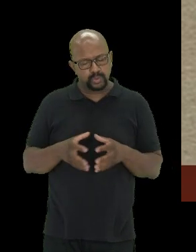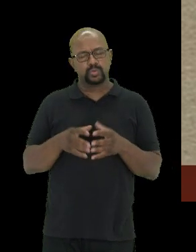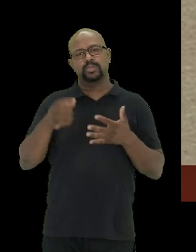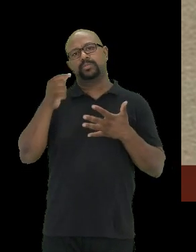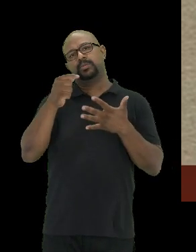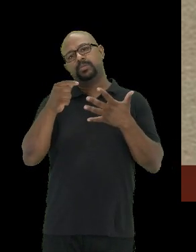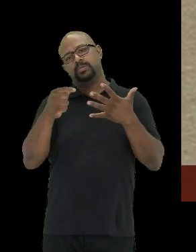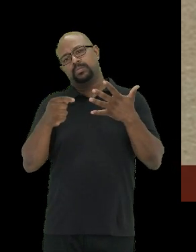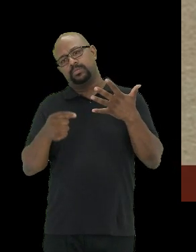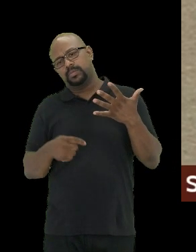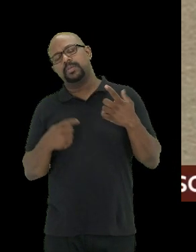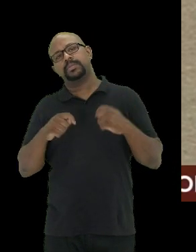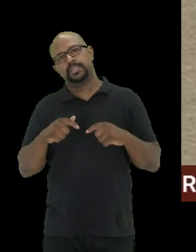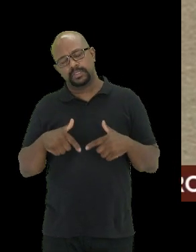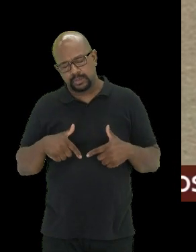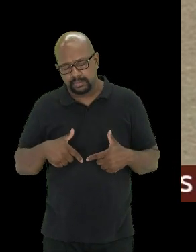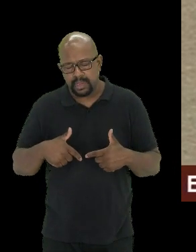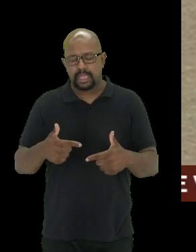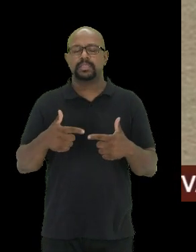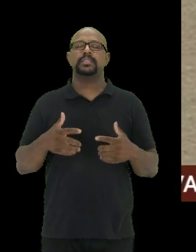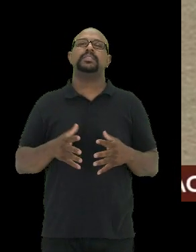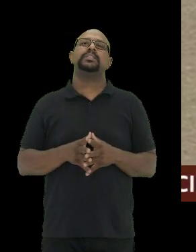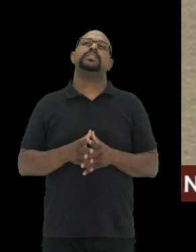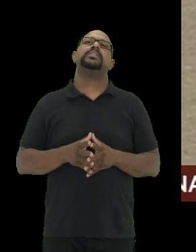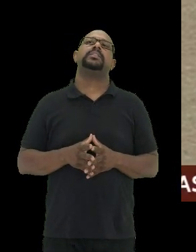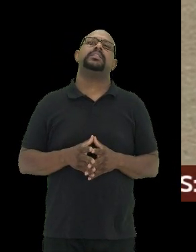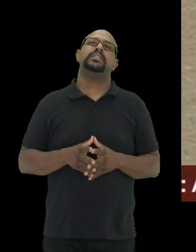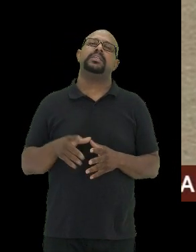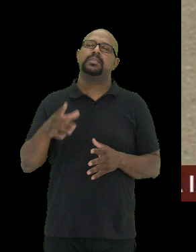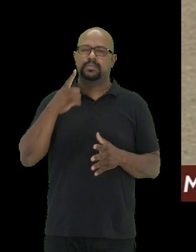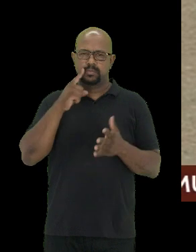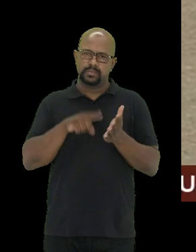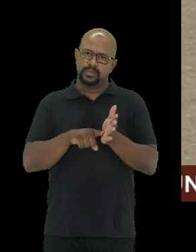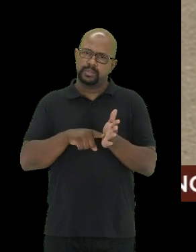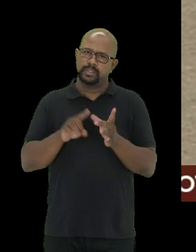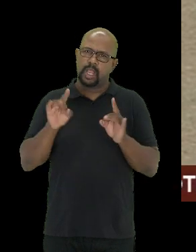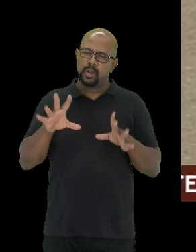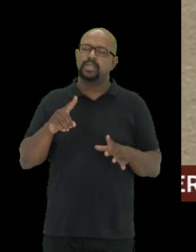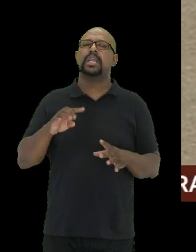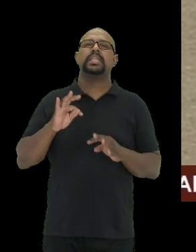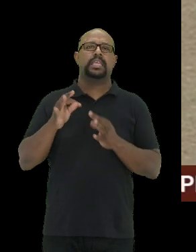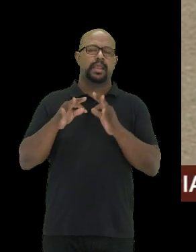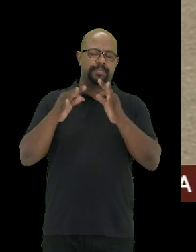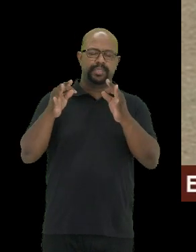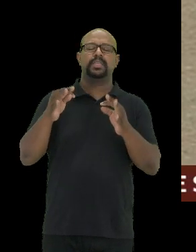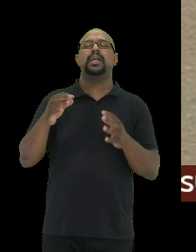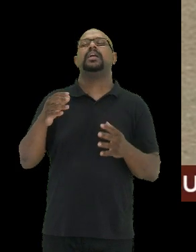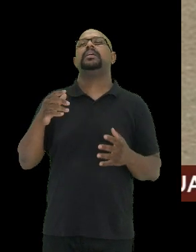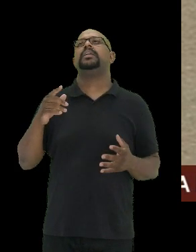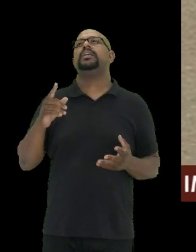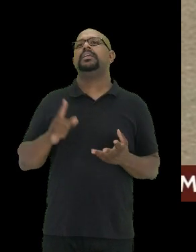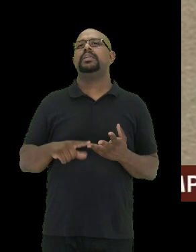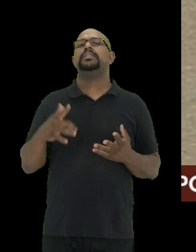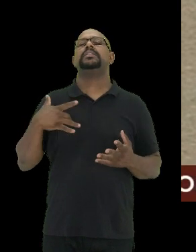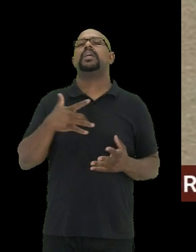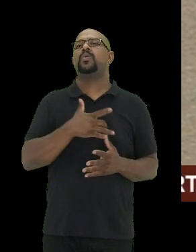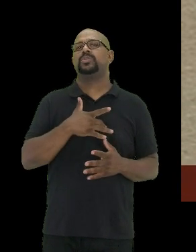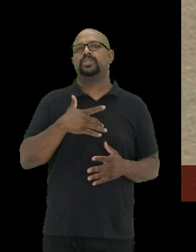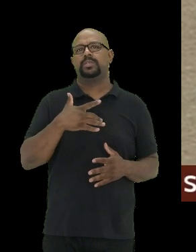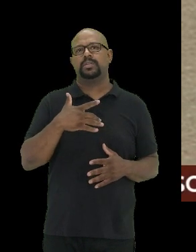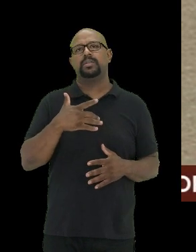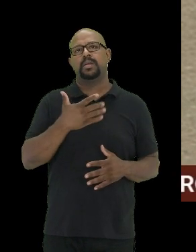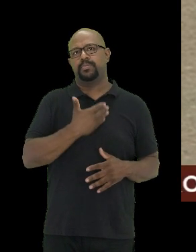que têm que ser tomadas e que incluem o sensor diagnóstico e a terapia e as medidas de saúde pública.